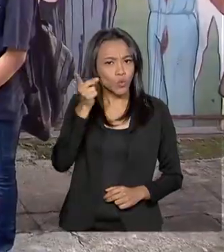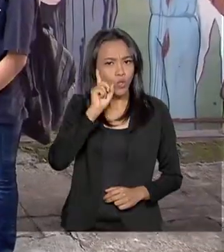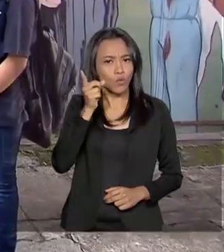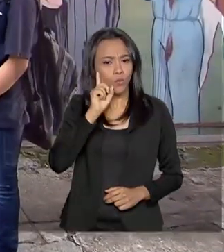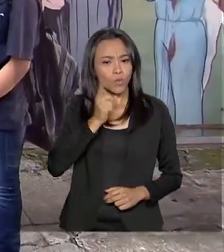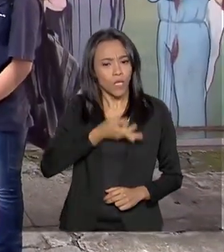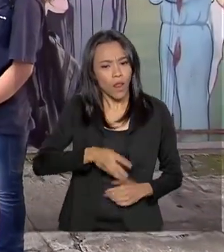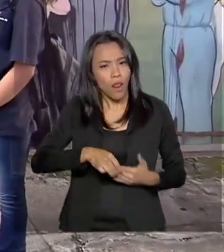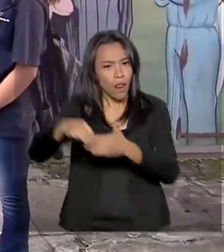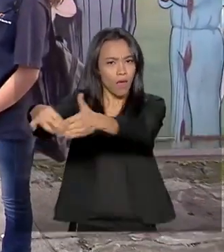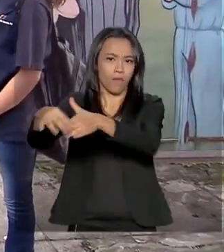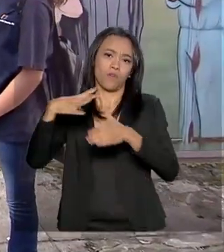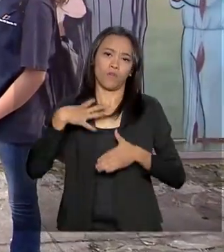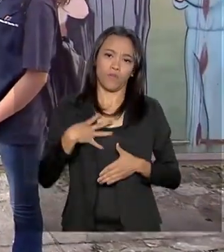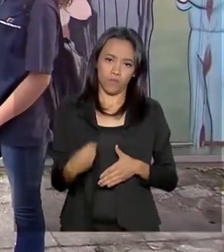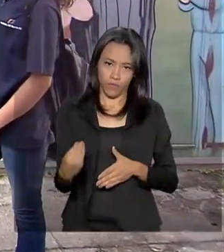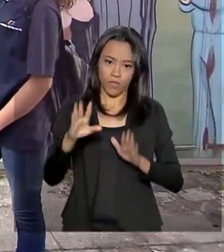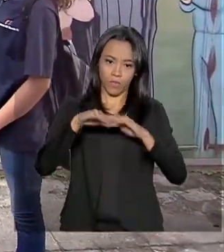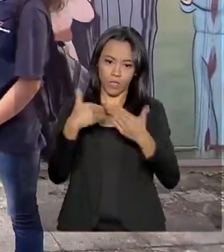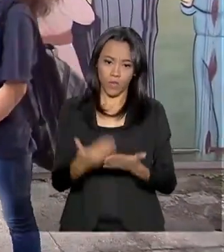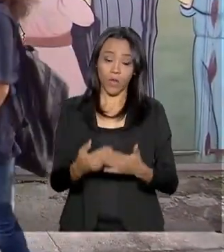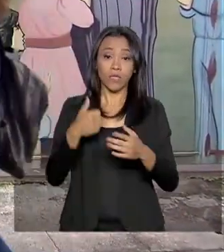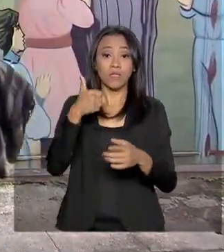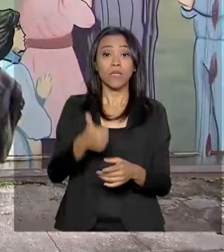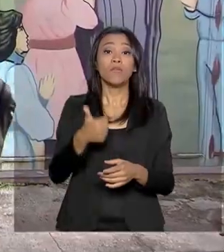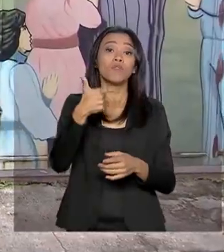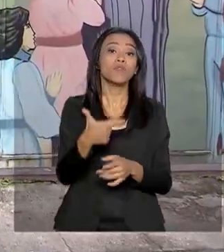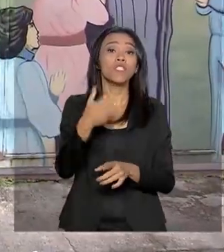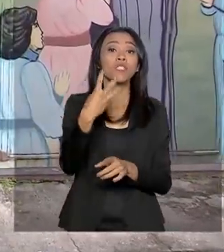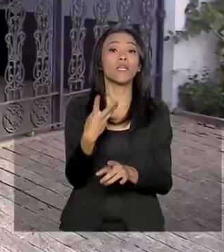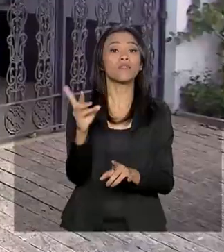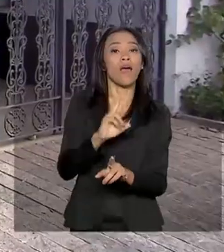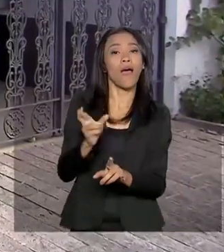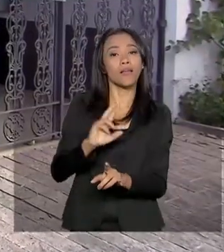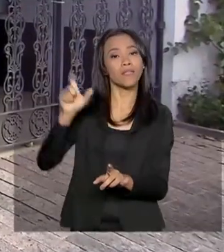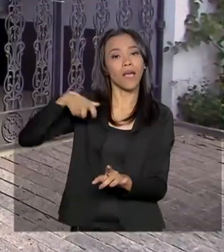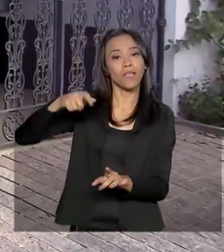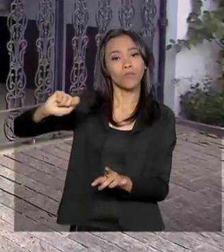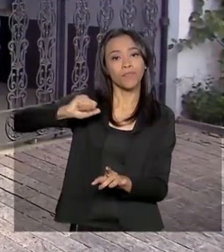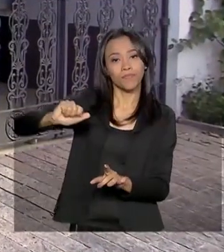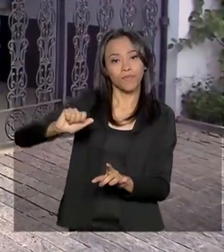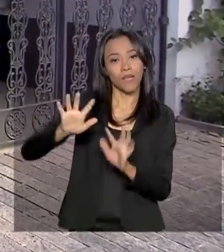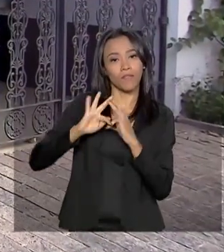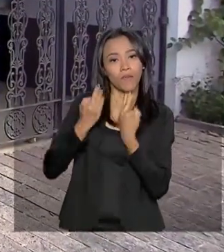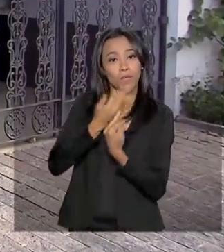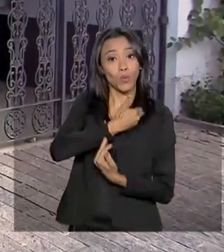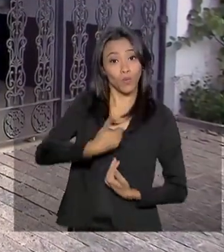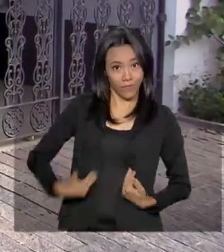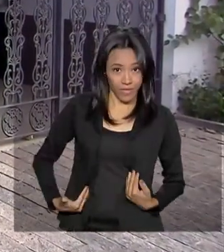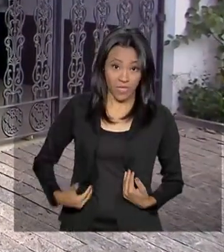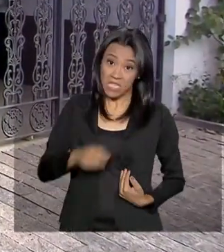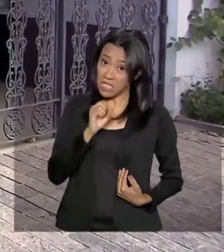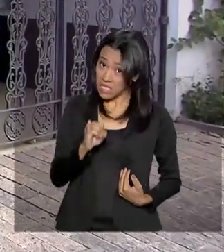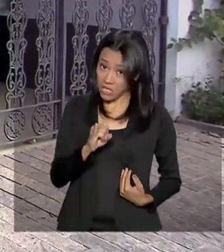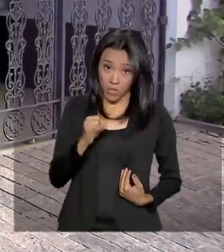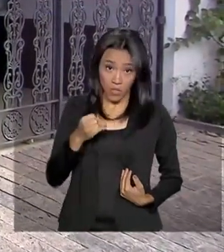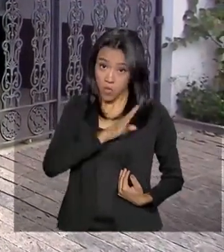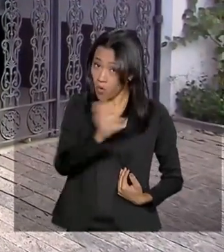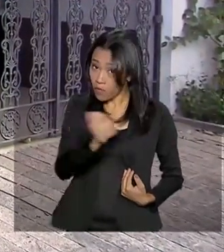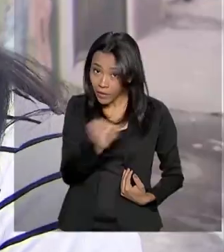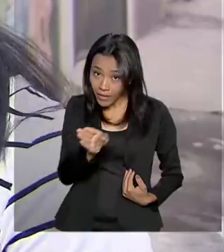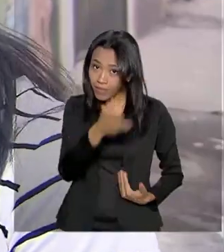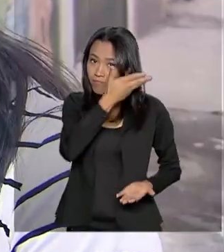dias. Ela recebe R$ 123,00 por mês do Bolsa Família. E se os filhos não frequentassem a escola, perderia o